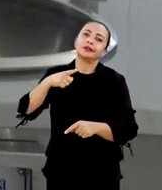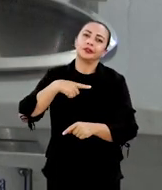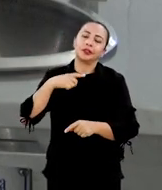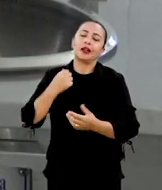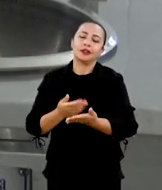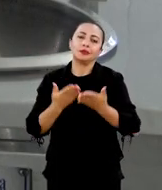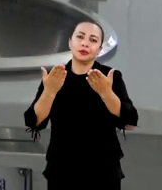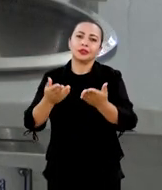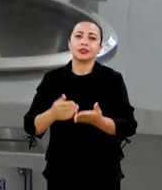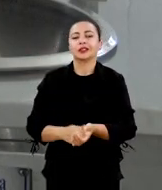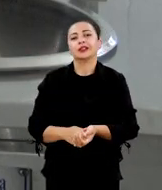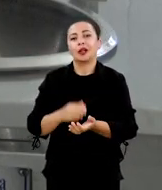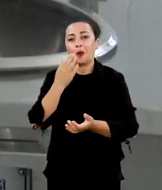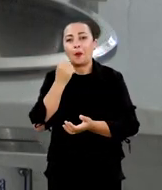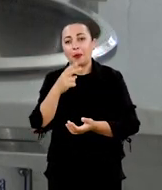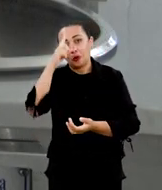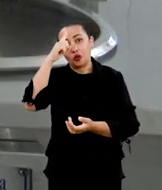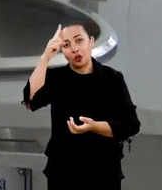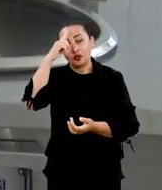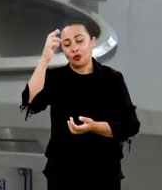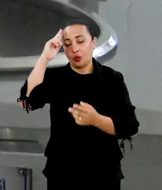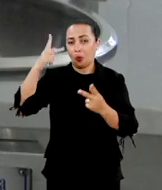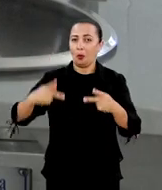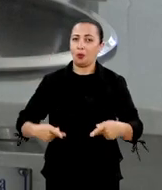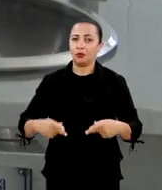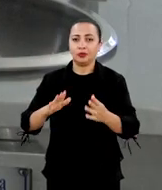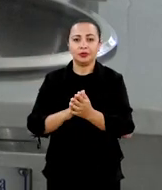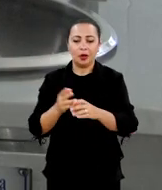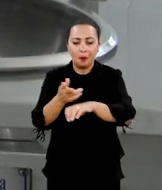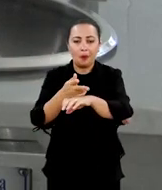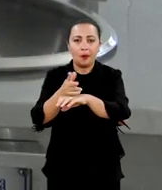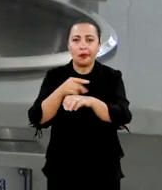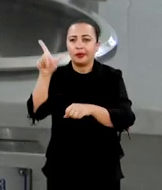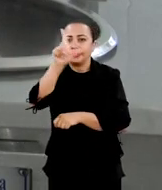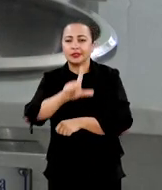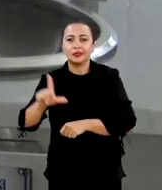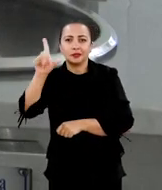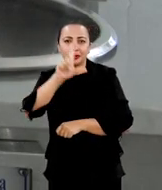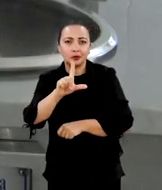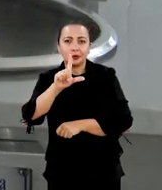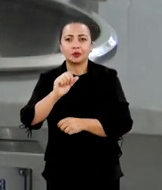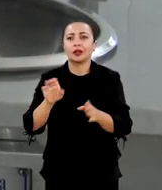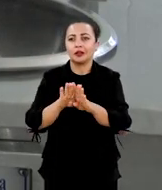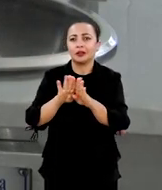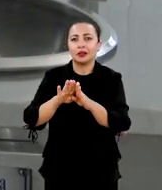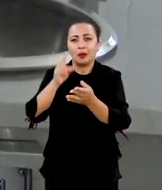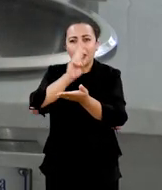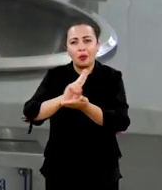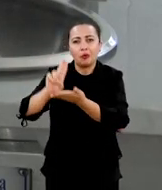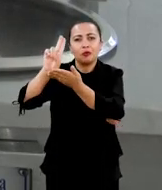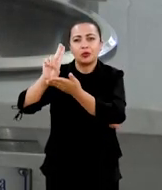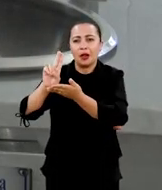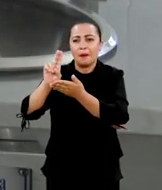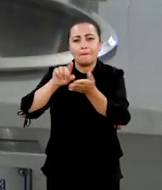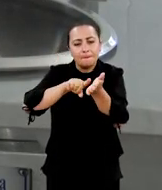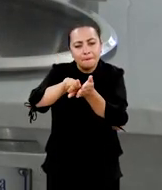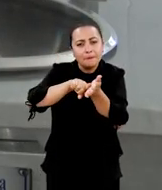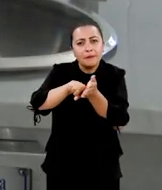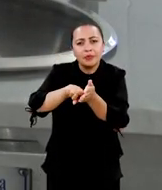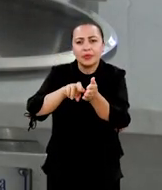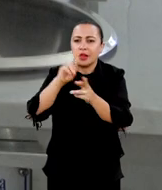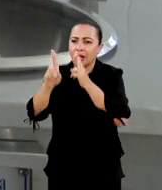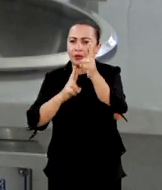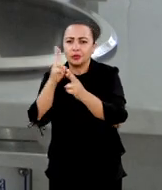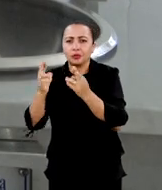esses alimentos podem ser empregados na dieta humana. Com isso, buscando na literatura e na academia pesquisas